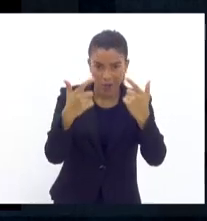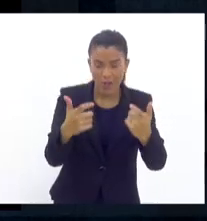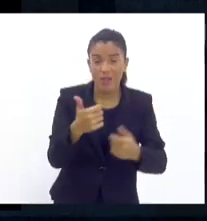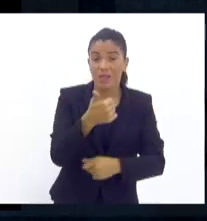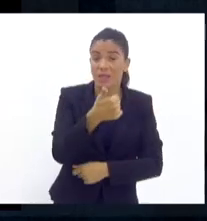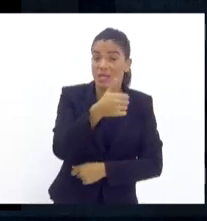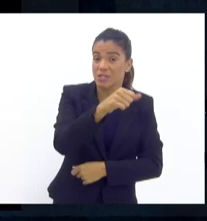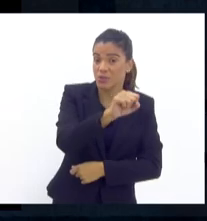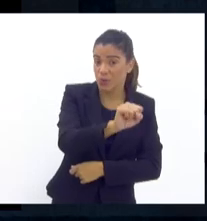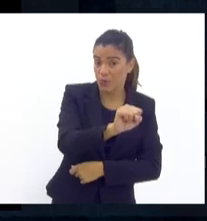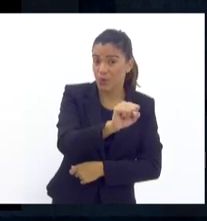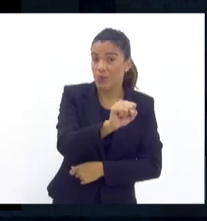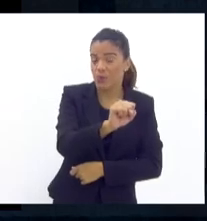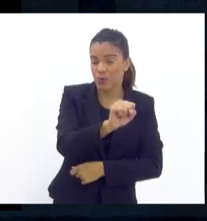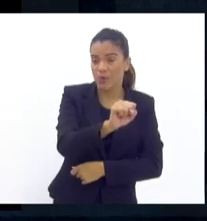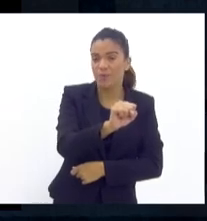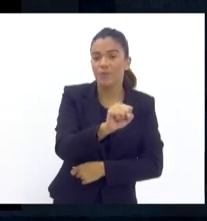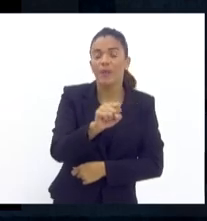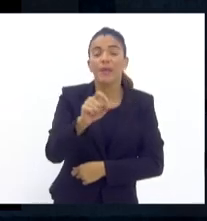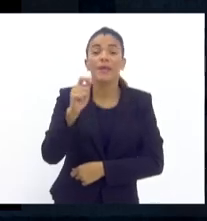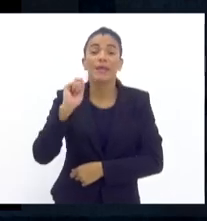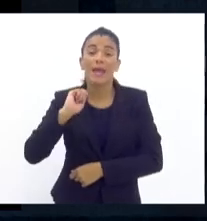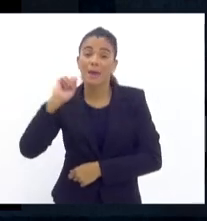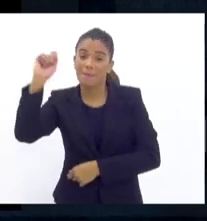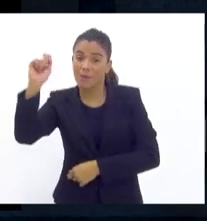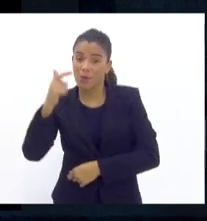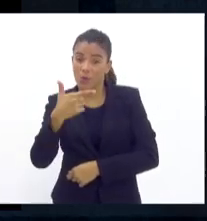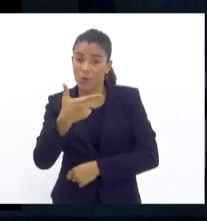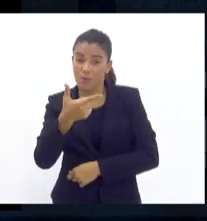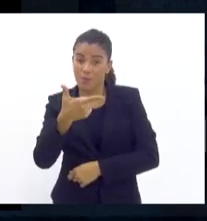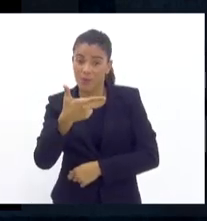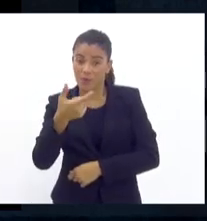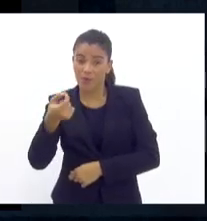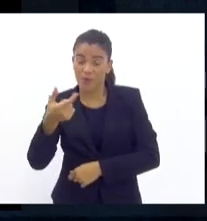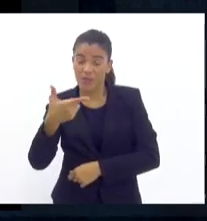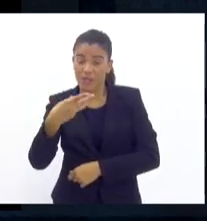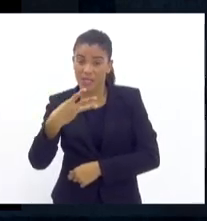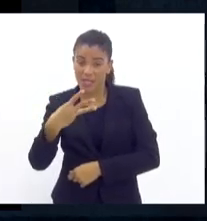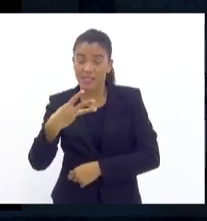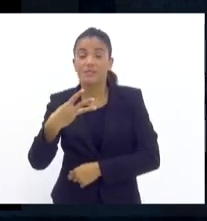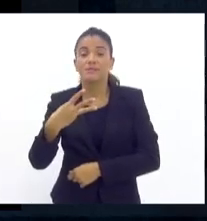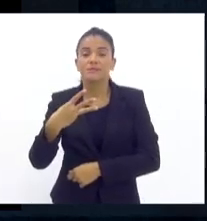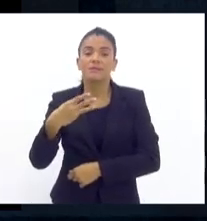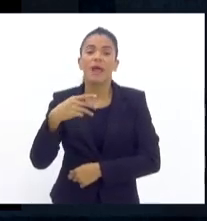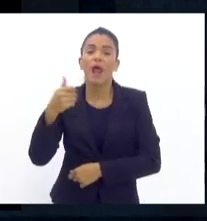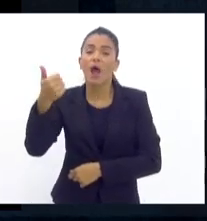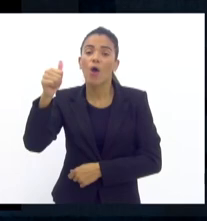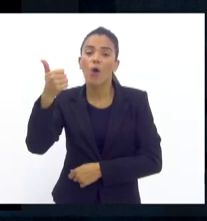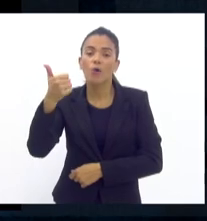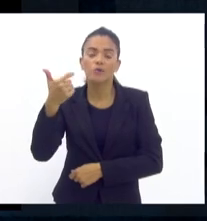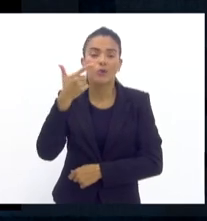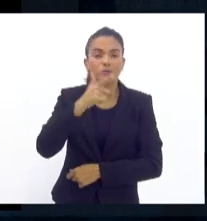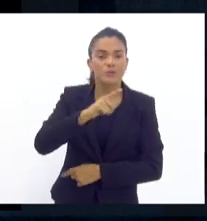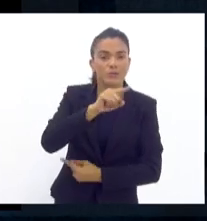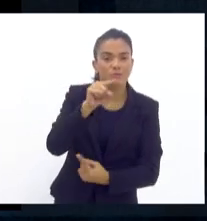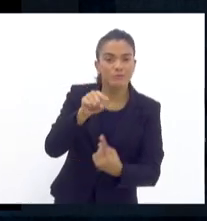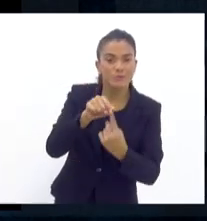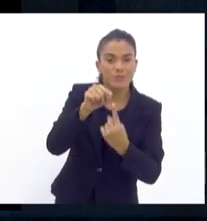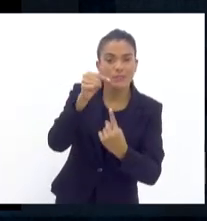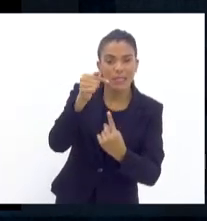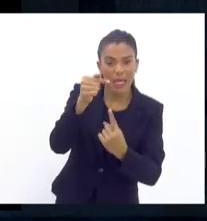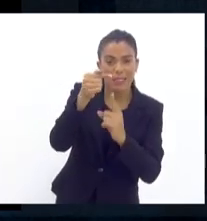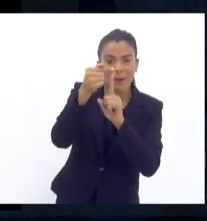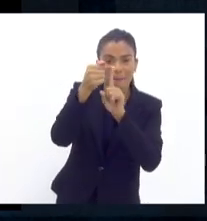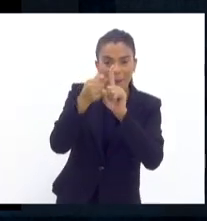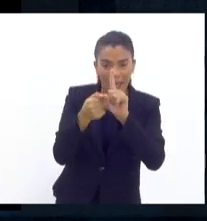Aconteceram 11 casos. Em abril de 2023, a meta era 11 e nós ficamos com 7. Ou seja, dentro dos